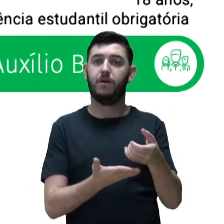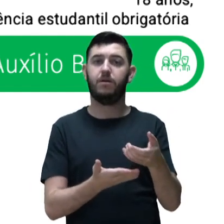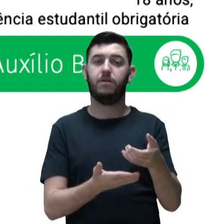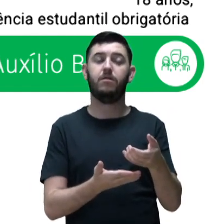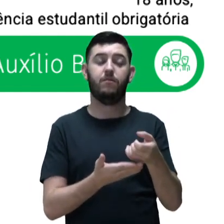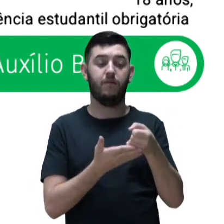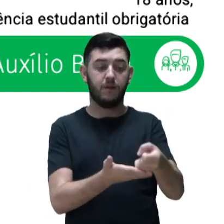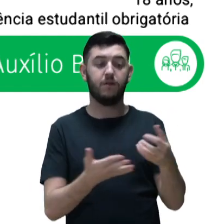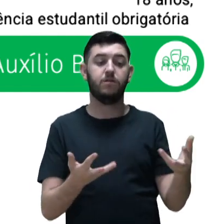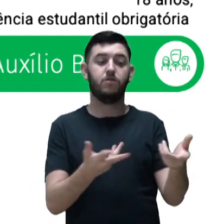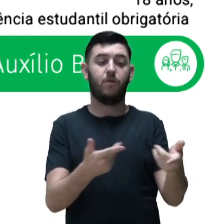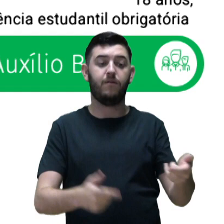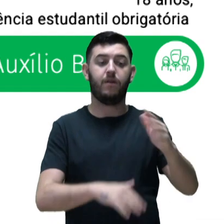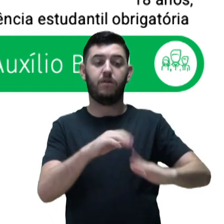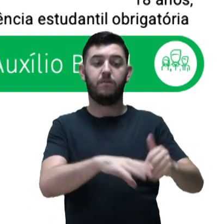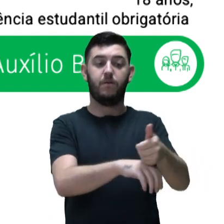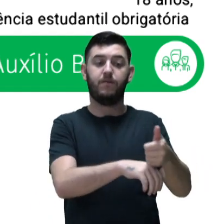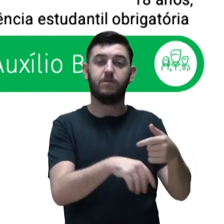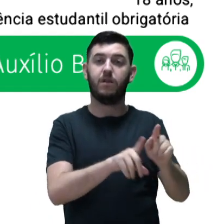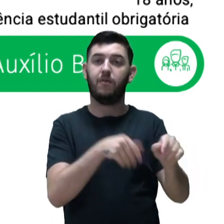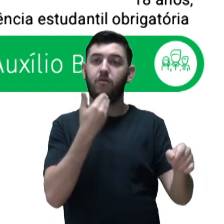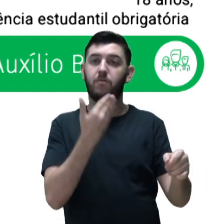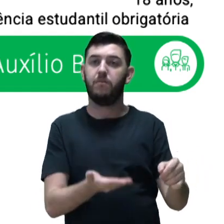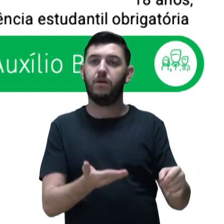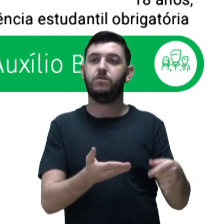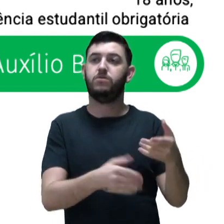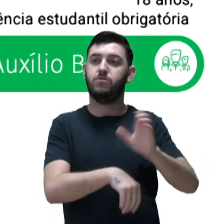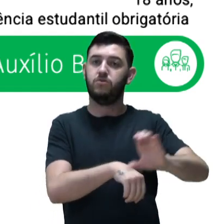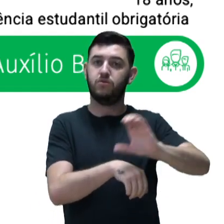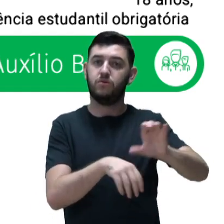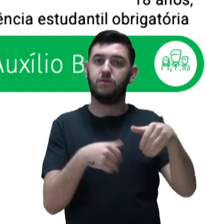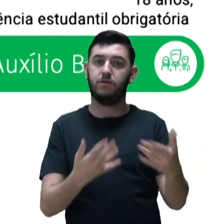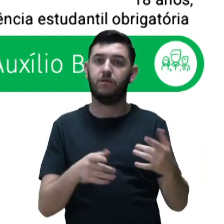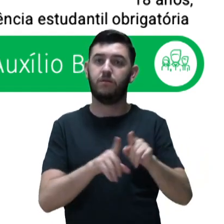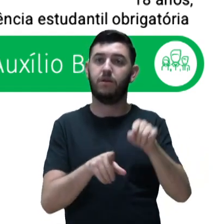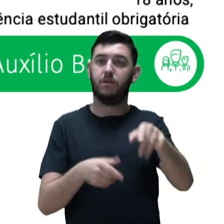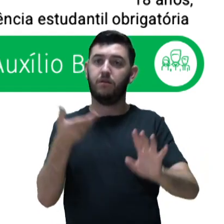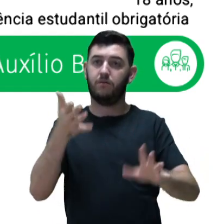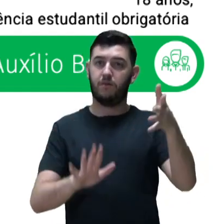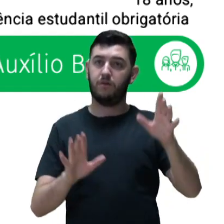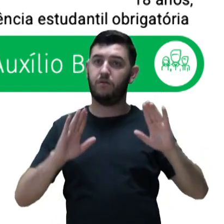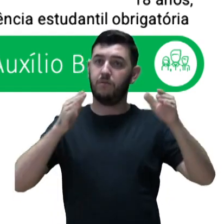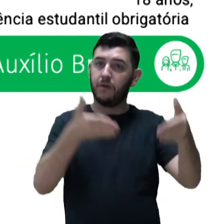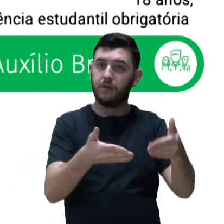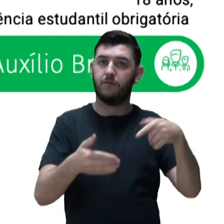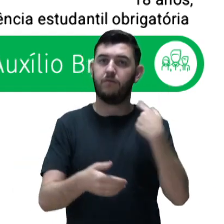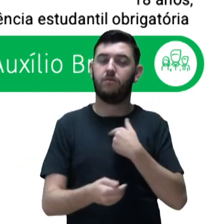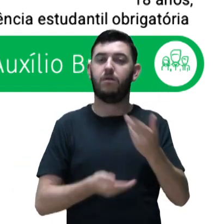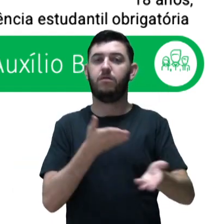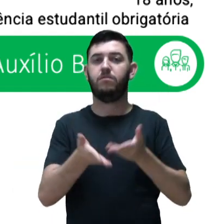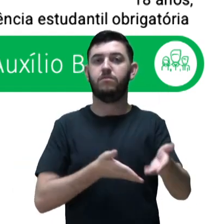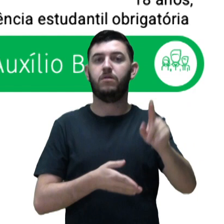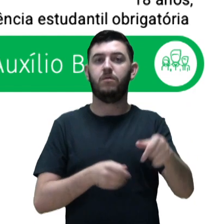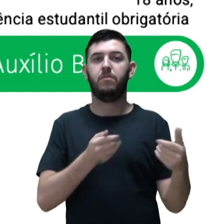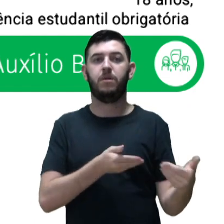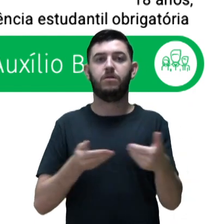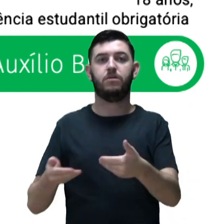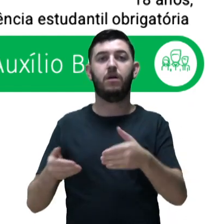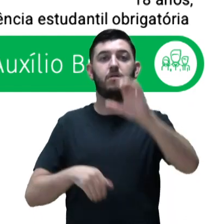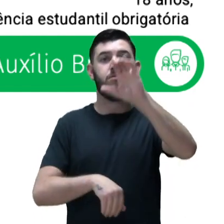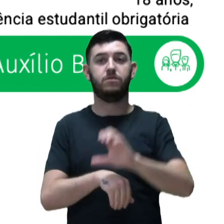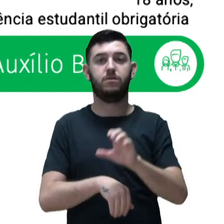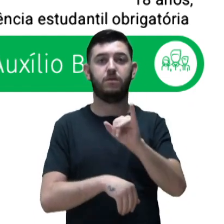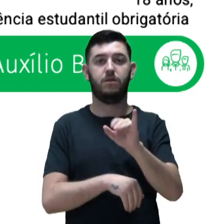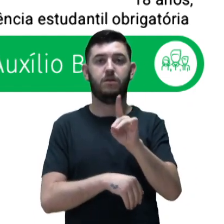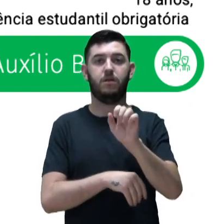qualificação profissional. Então, nesse caso em específico, a gente está atendendo uma demanda do Ministério da Cidadania